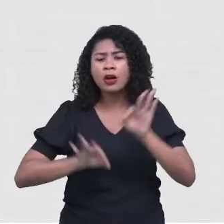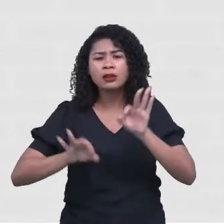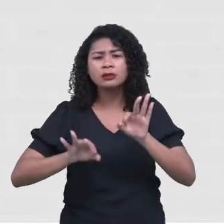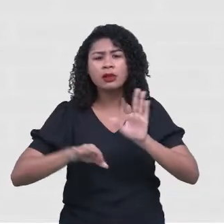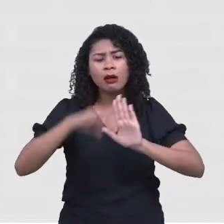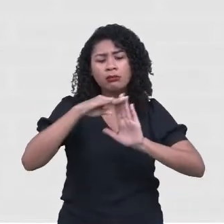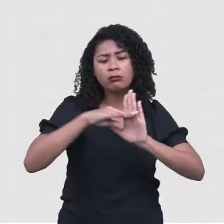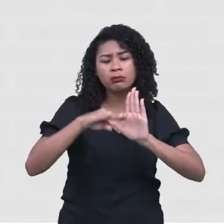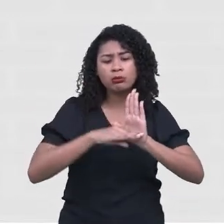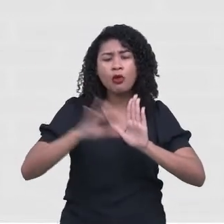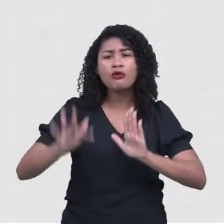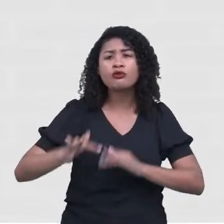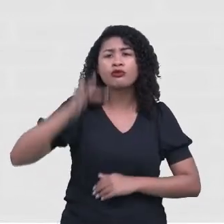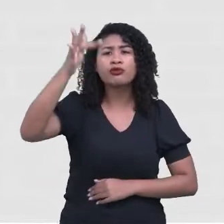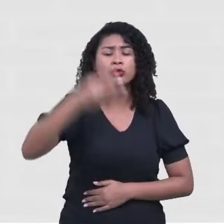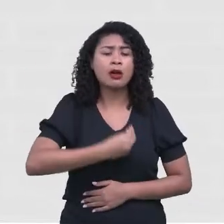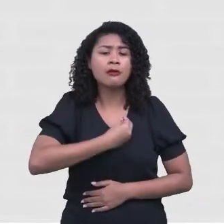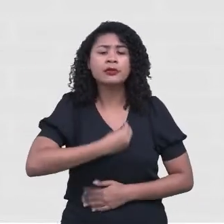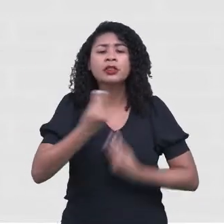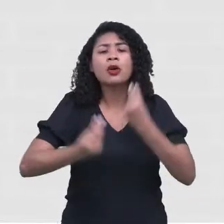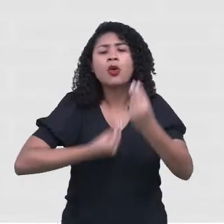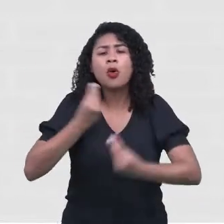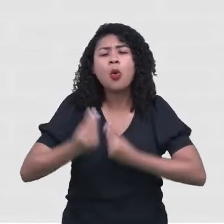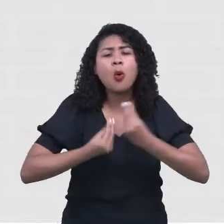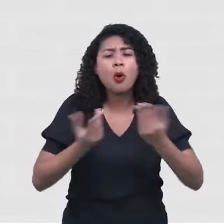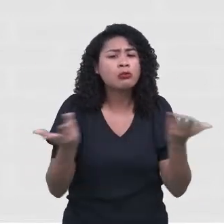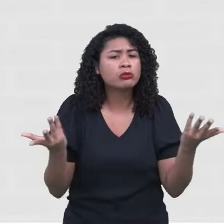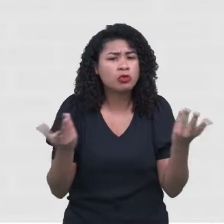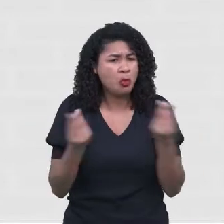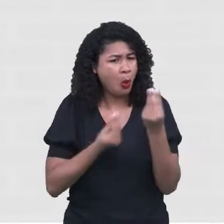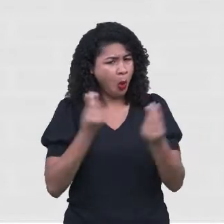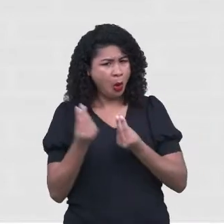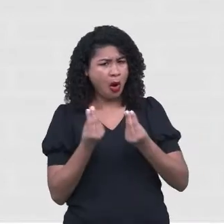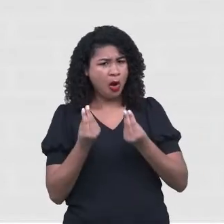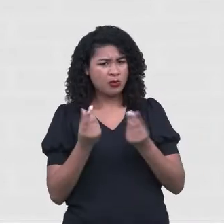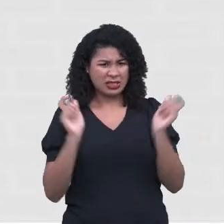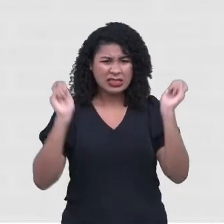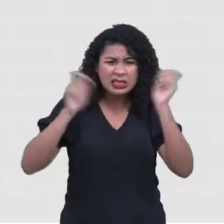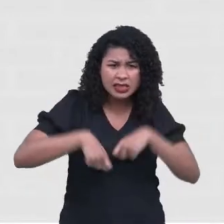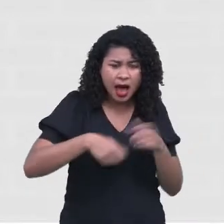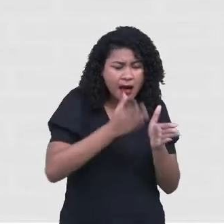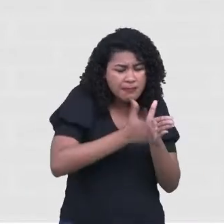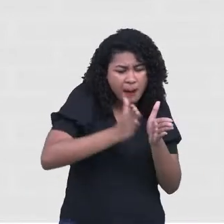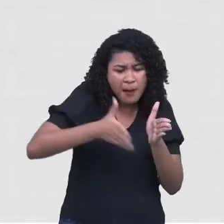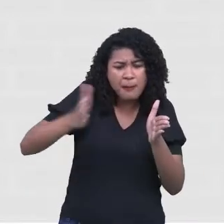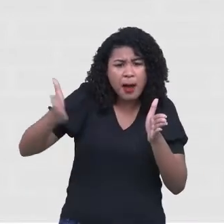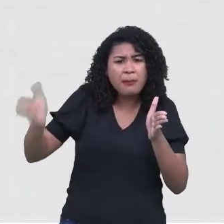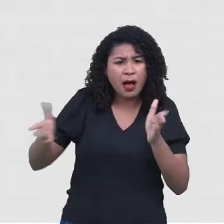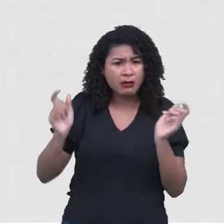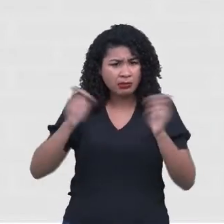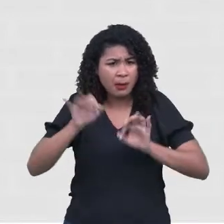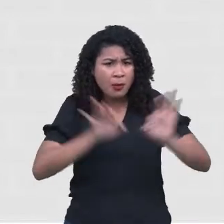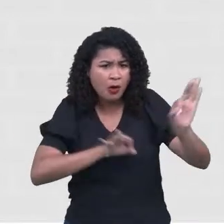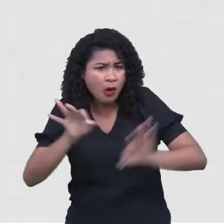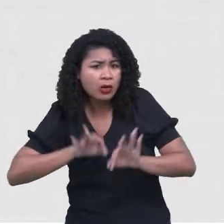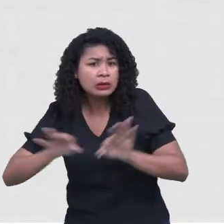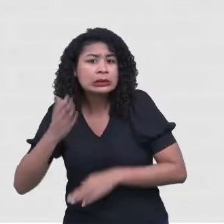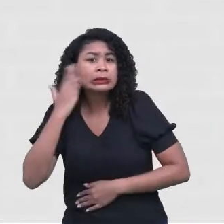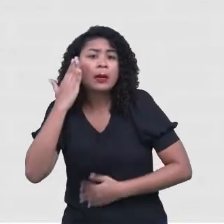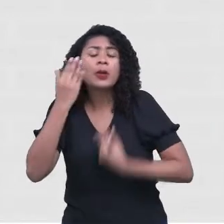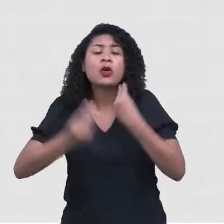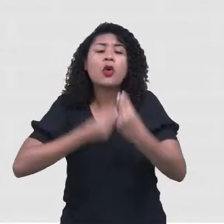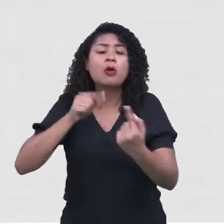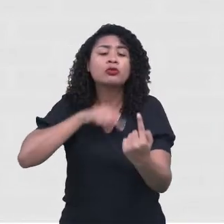passos para construir esse projeto de vida? Podemos ou não? Podemos Respondam aí. Vão respondendo aí no chat. Eu gostaria de ver.